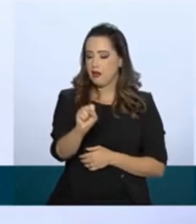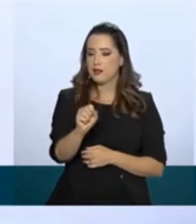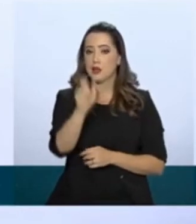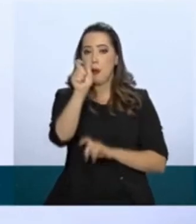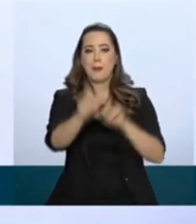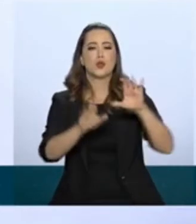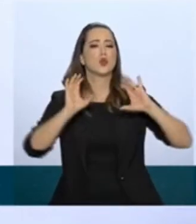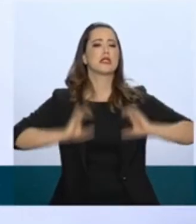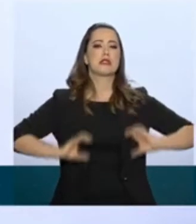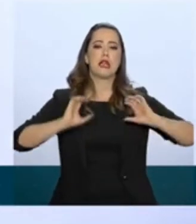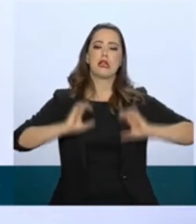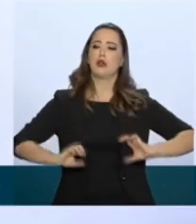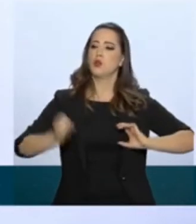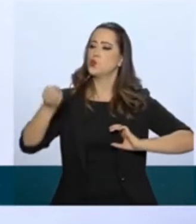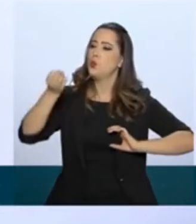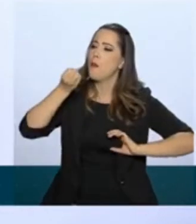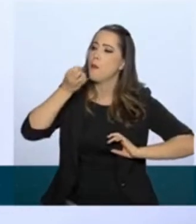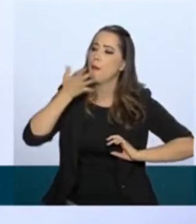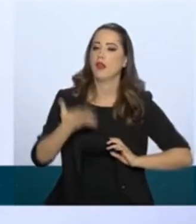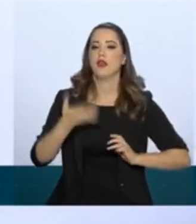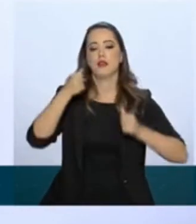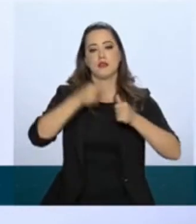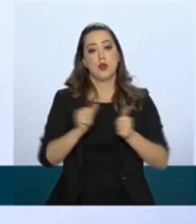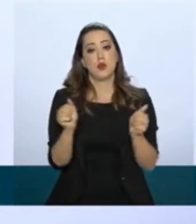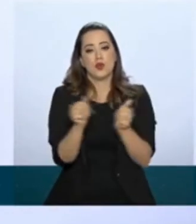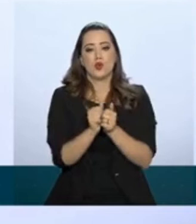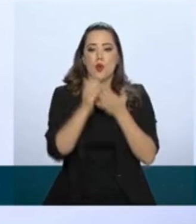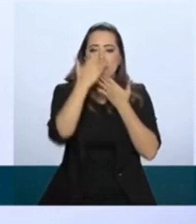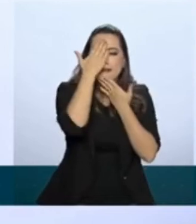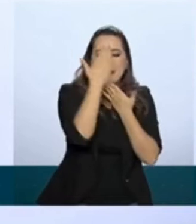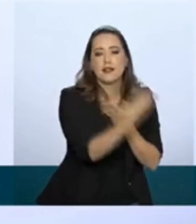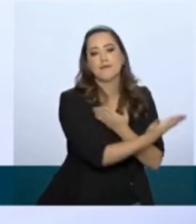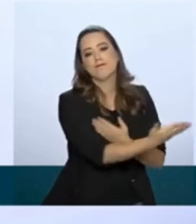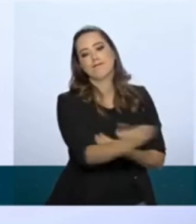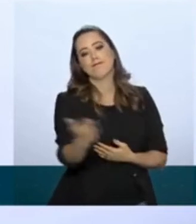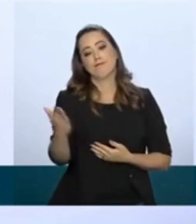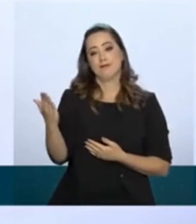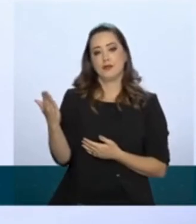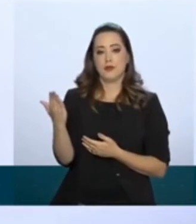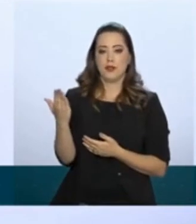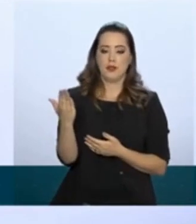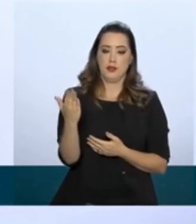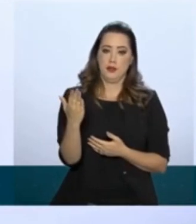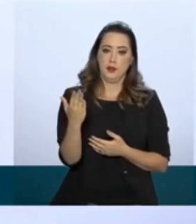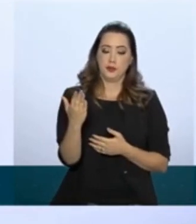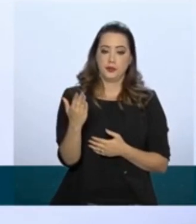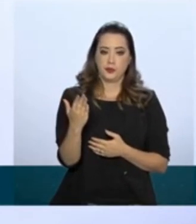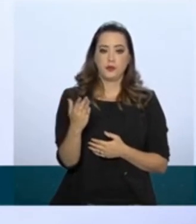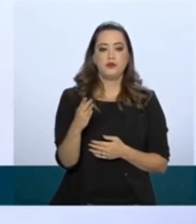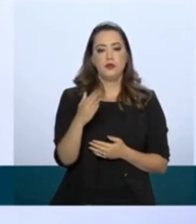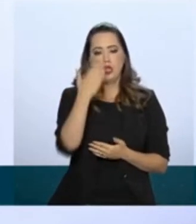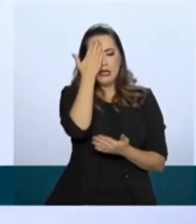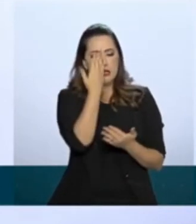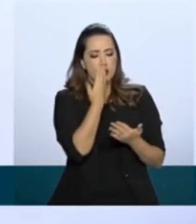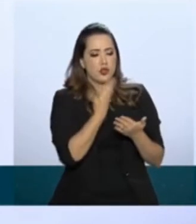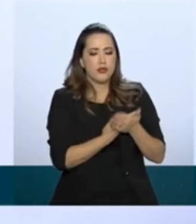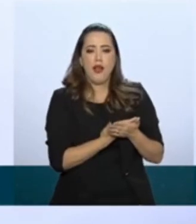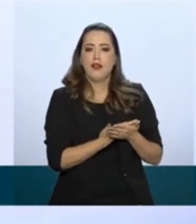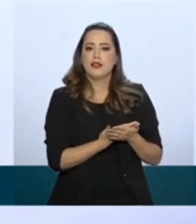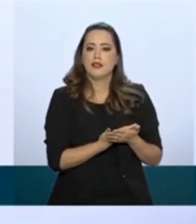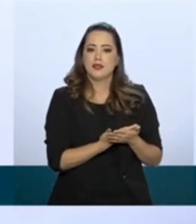cidadão de bem que está aqui, eu agradeço a todos vocês a confiança